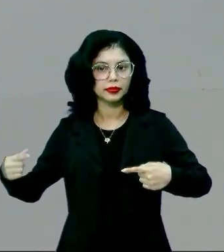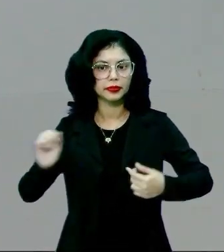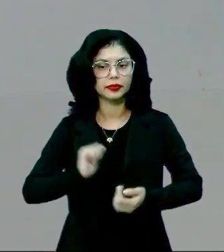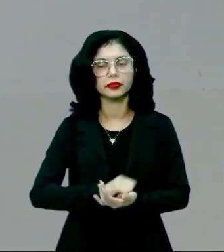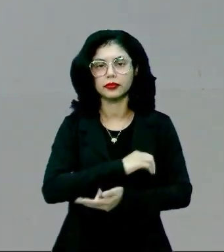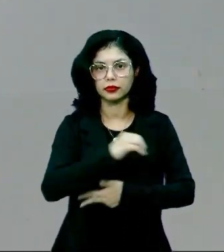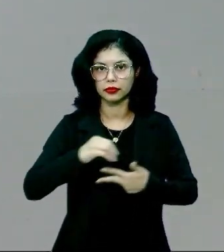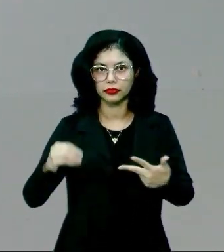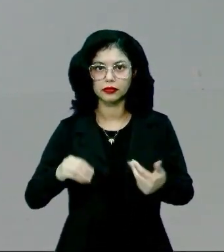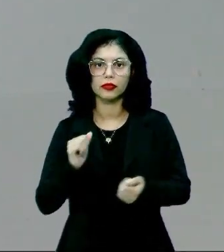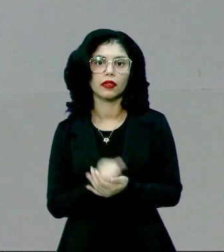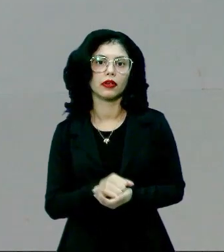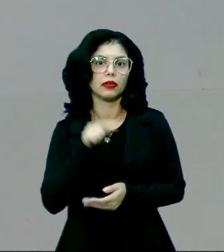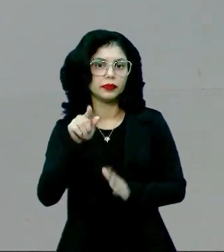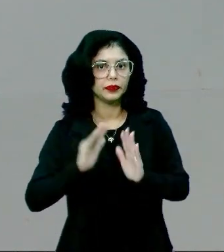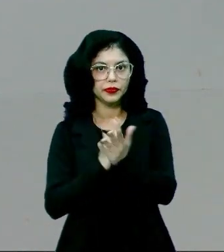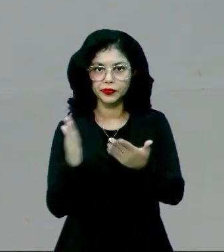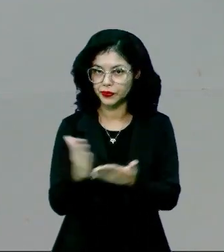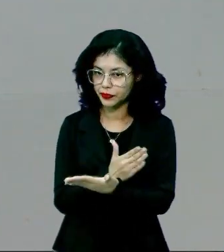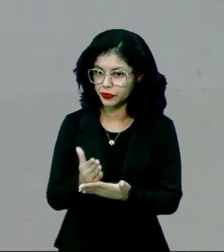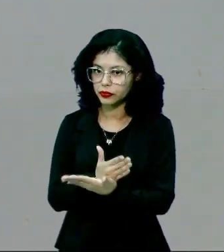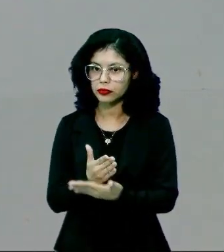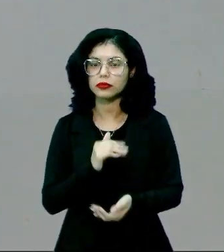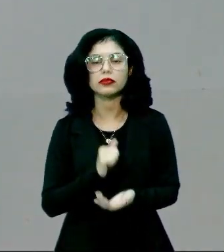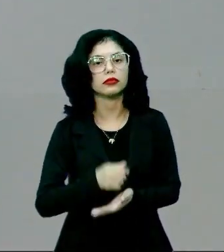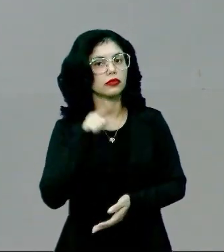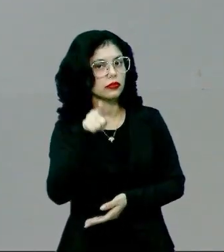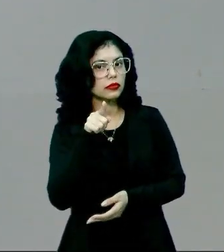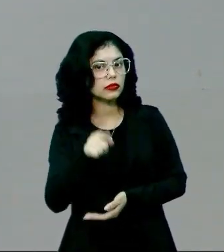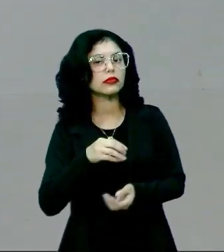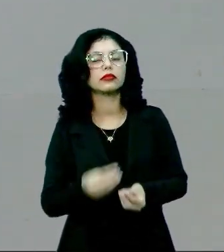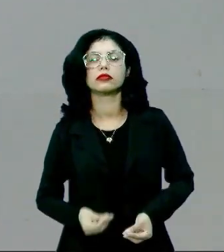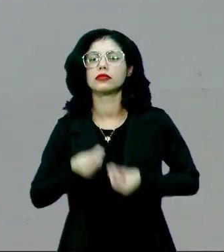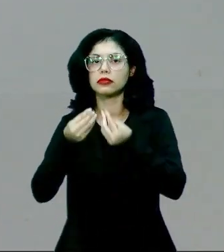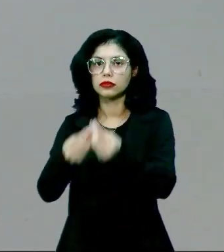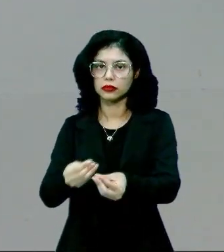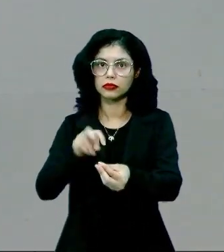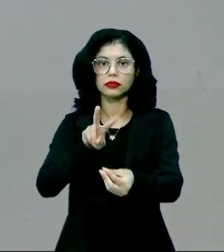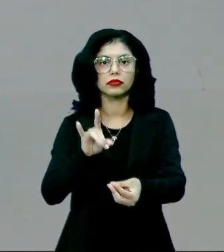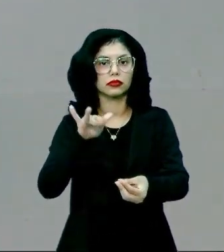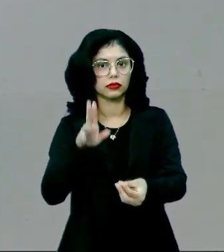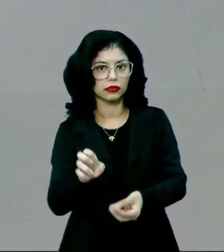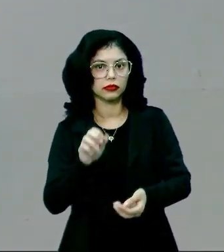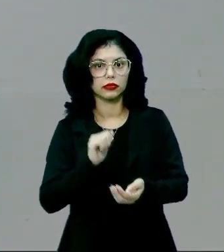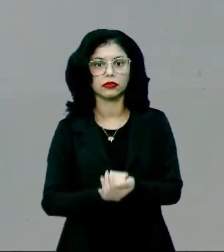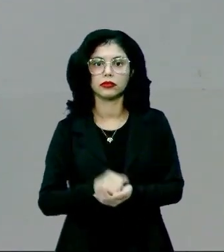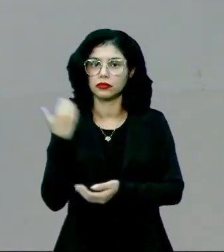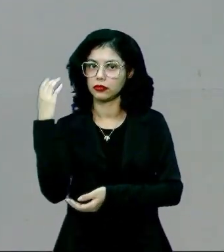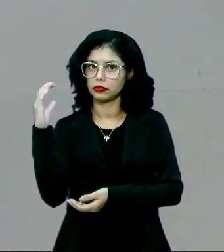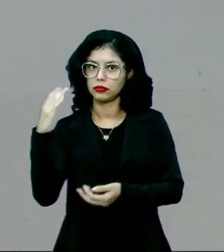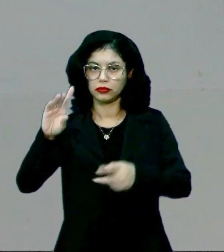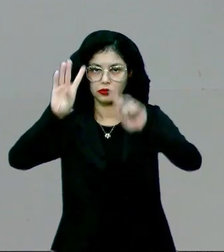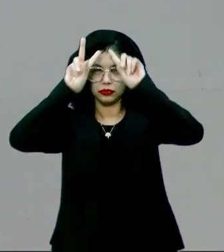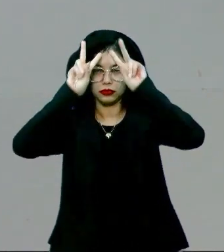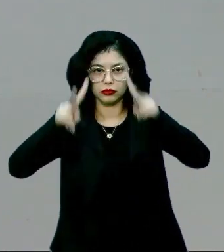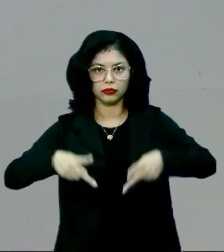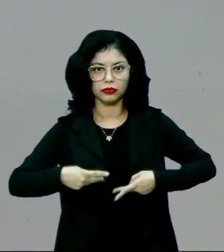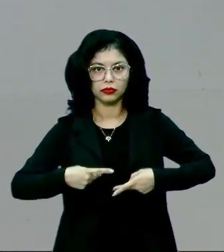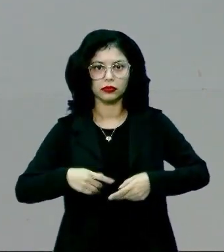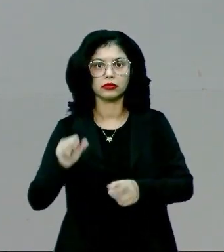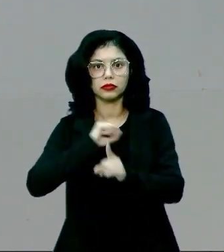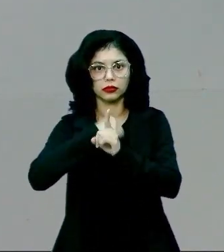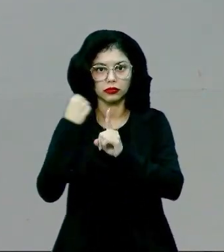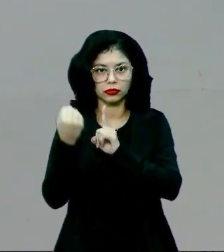E no livro A Prova Enem, você dispõe de um volume Ciências Humanas e